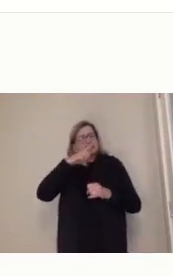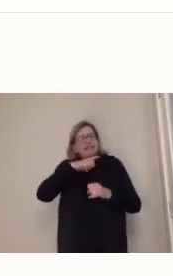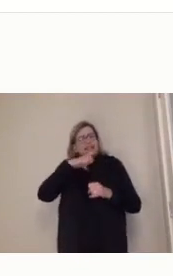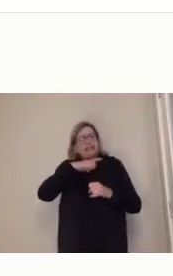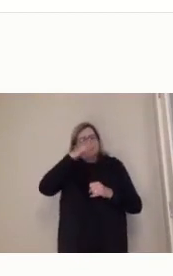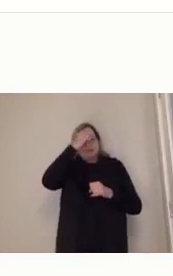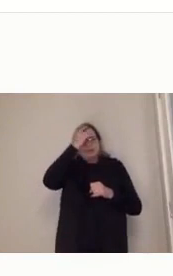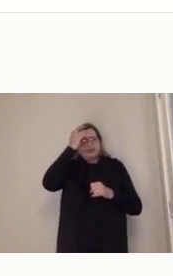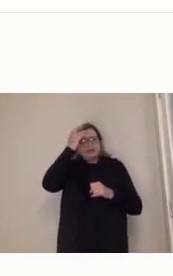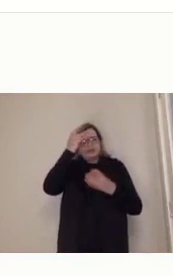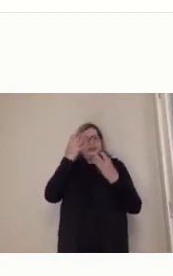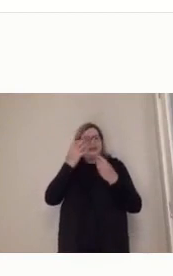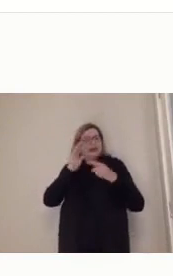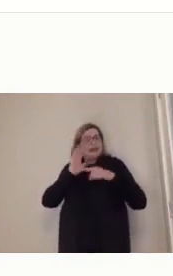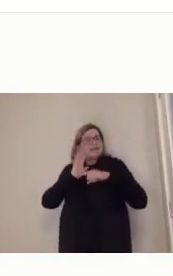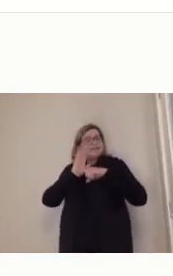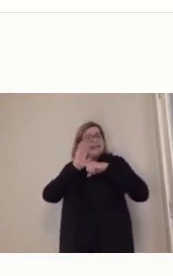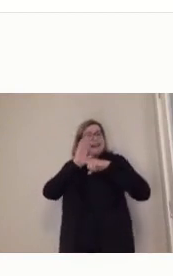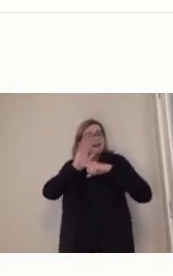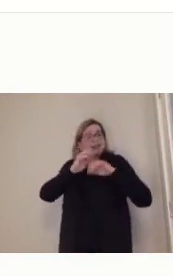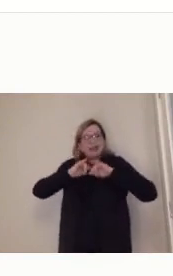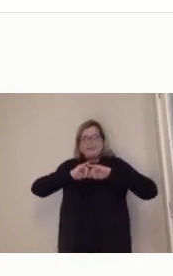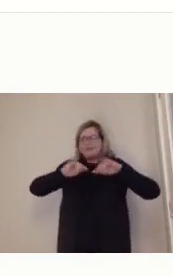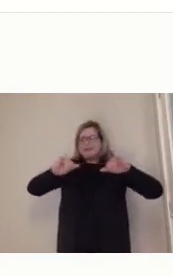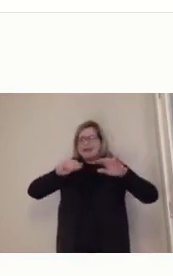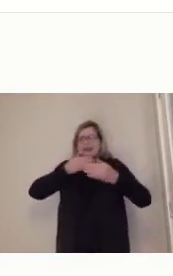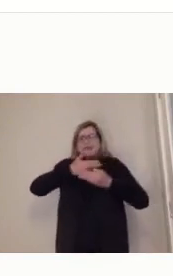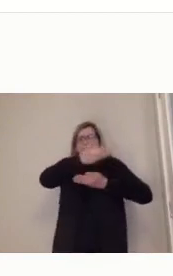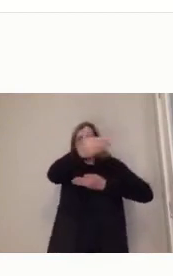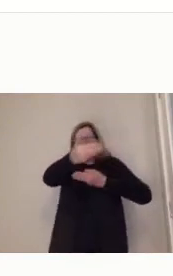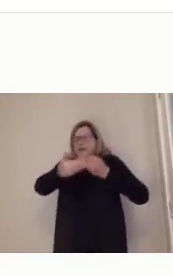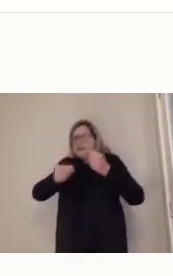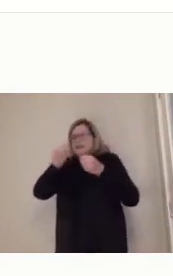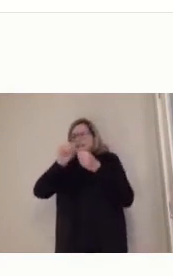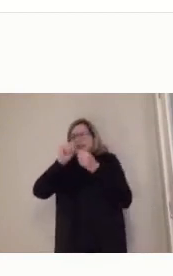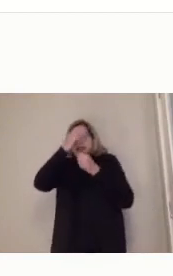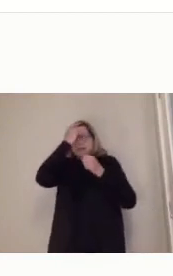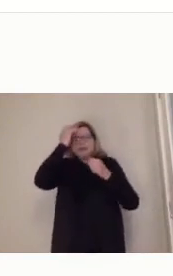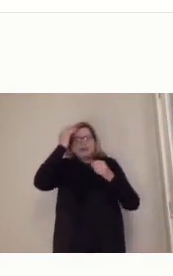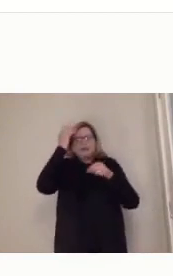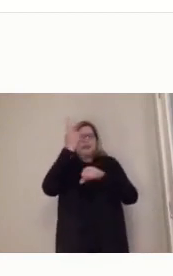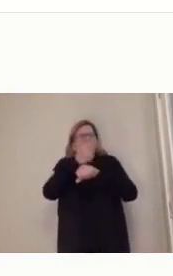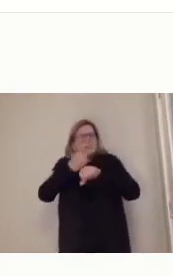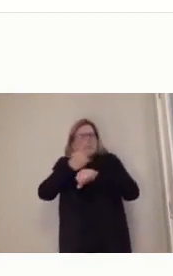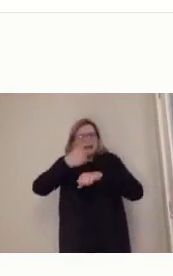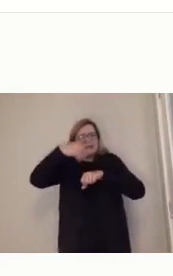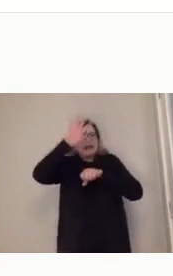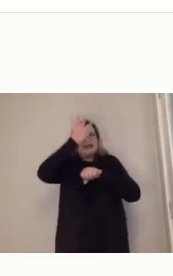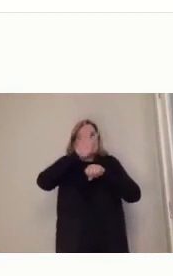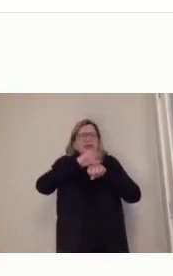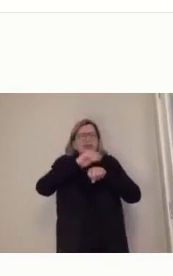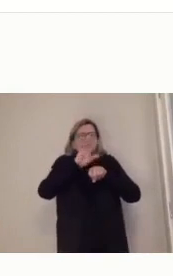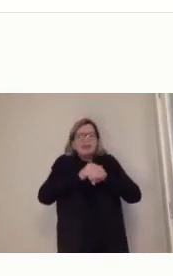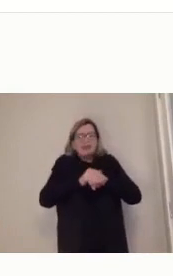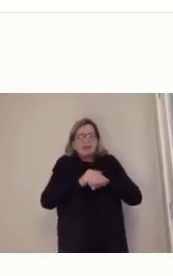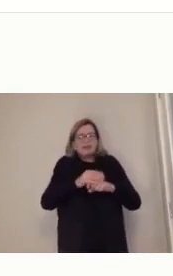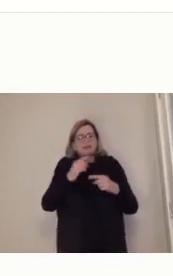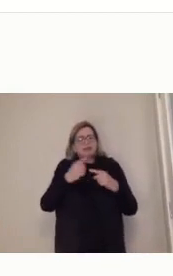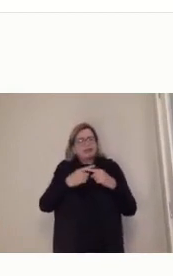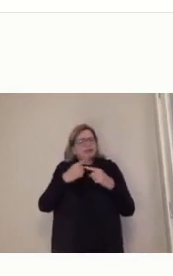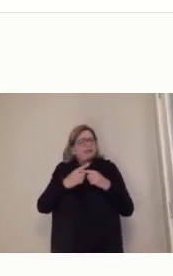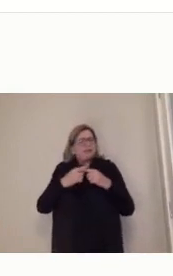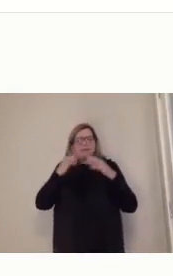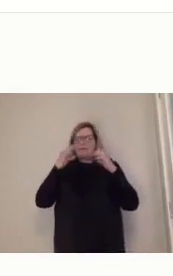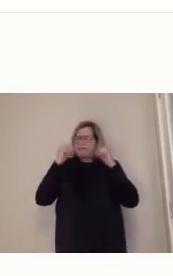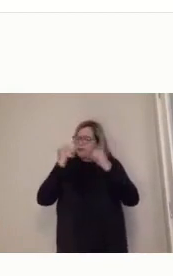a buscarem mais o conhecimento, porque podem tirar tudo de você. Podem tirar tudo de você. Sua casa, a